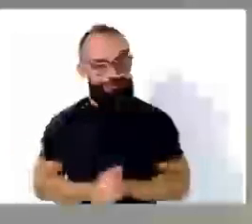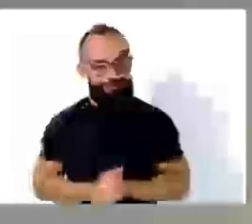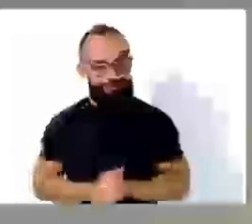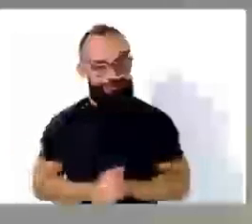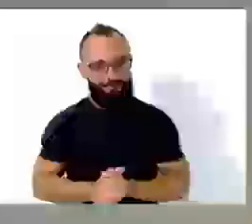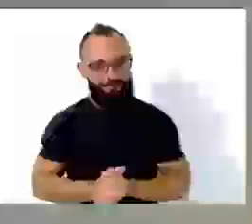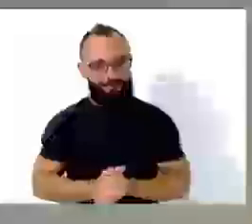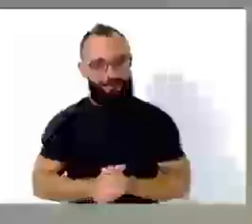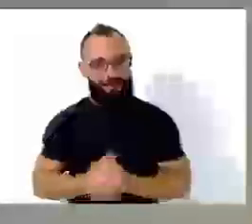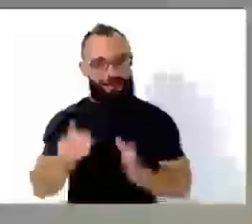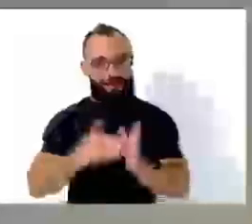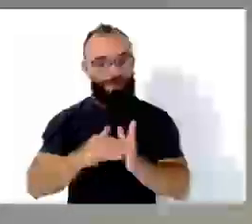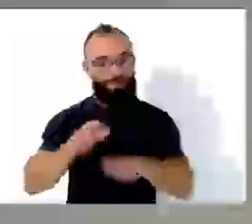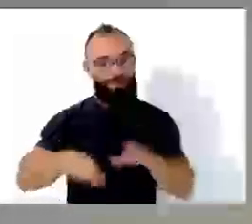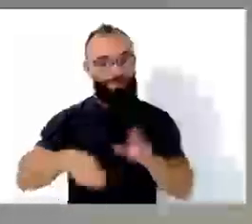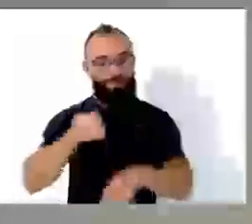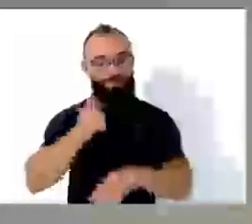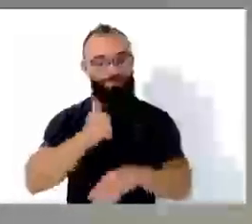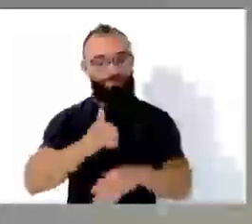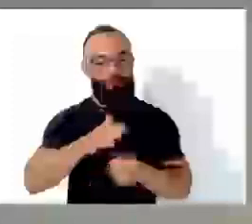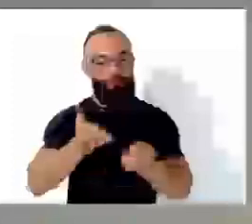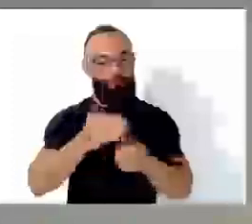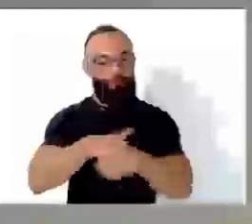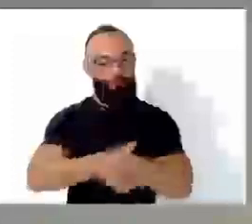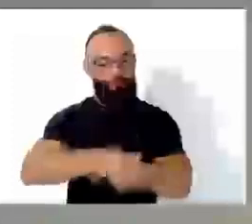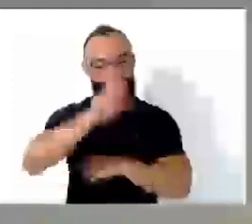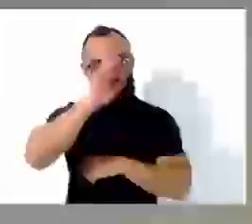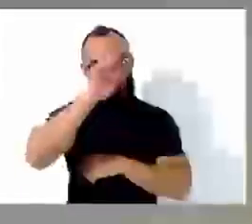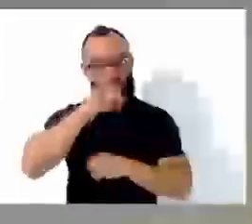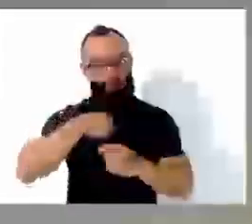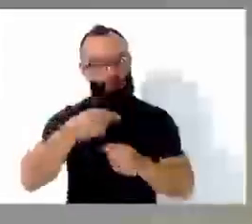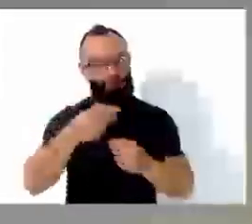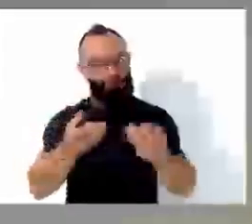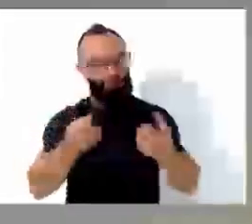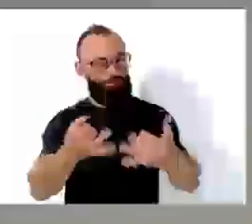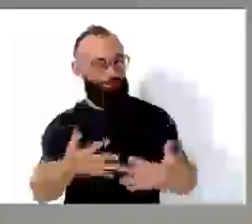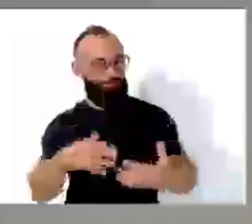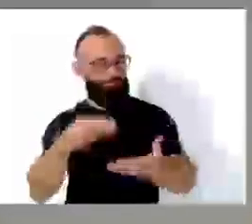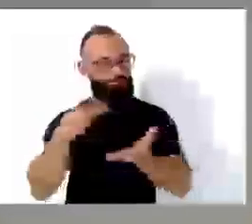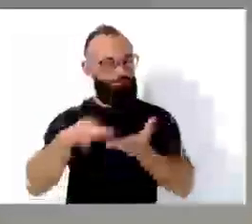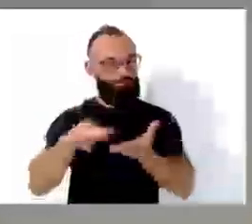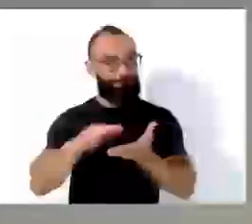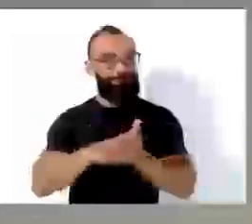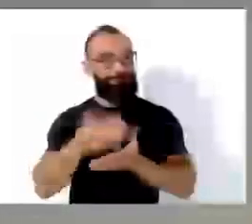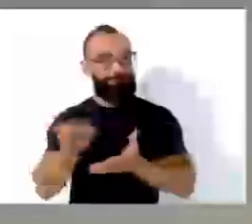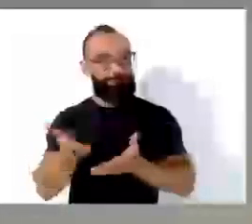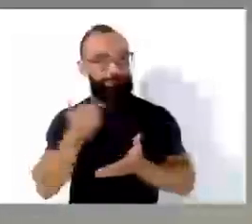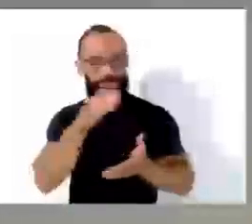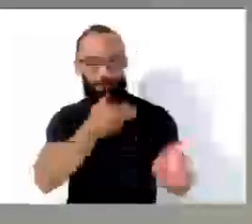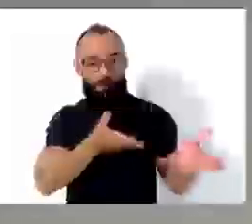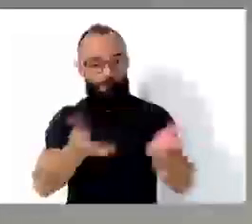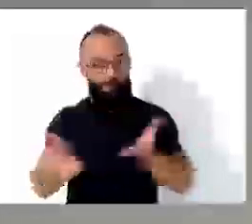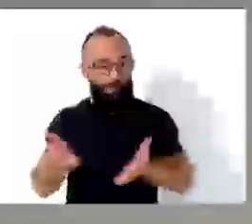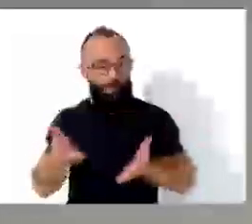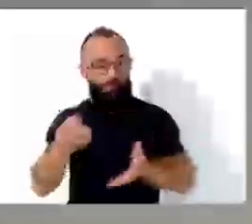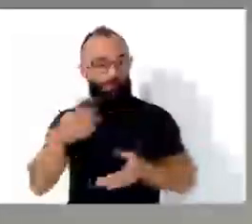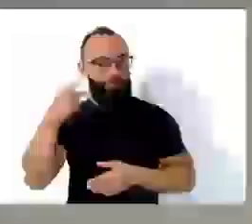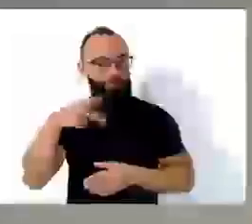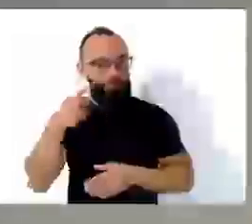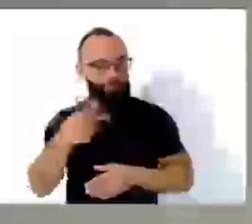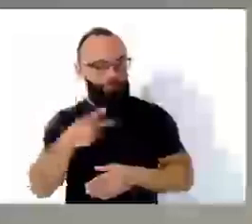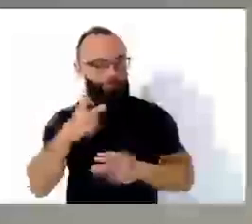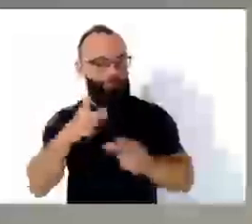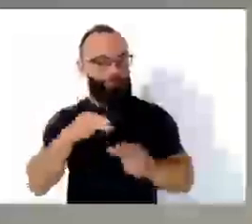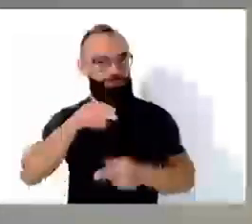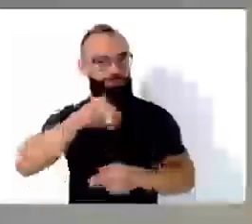meia-noite apareça. Tem uma aqui que eu vou falar na tribuna. O doutor João Cretz, do PROCON, seja bem-vindo. Já li o seu ofício ali, com